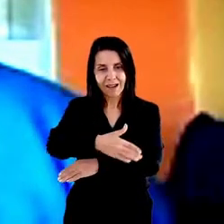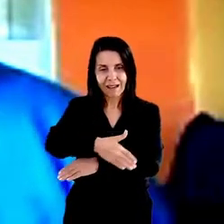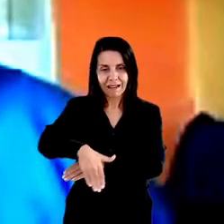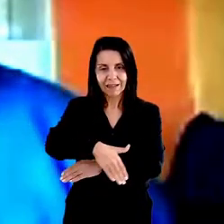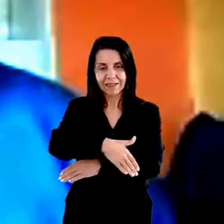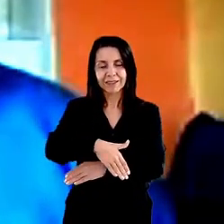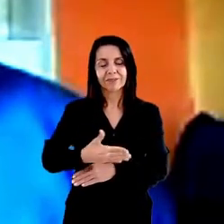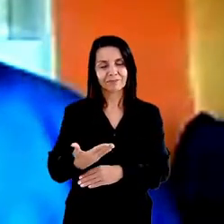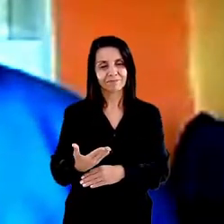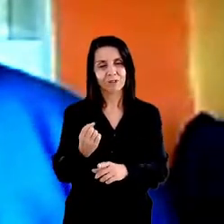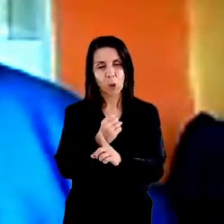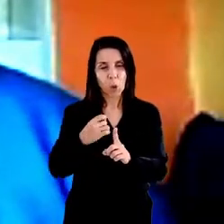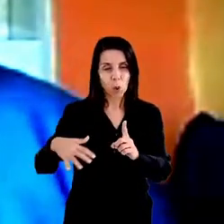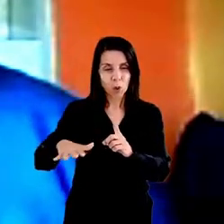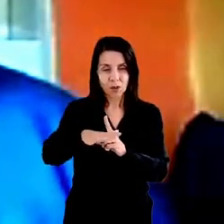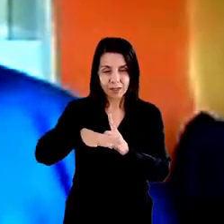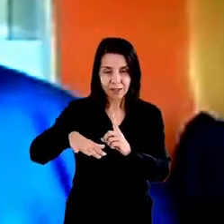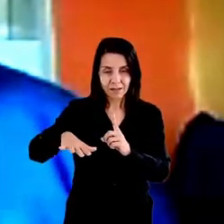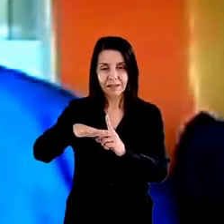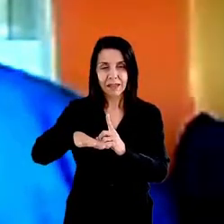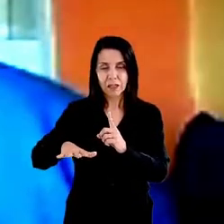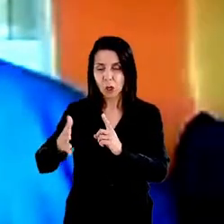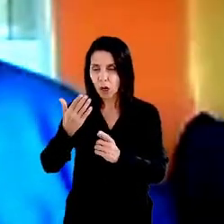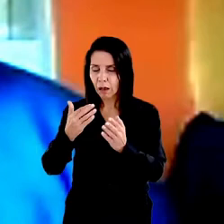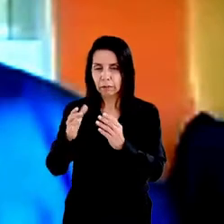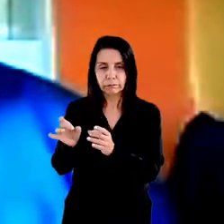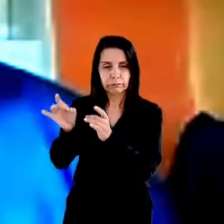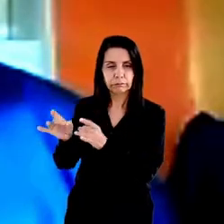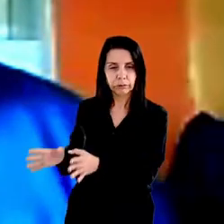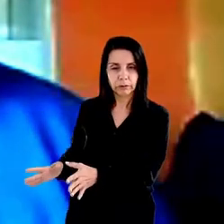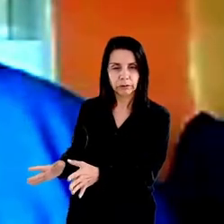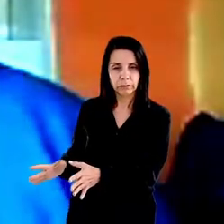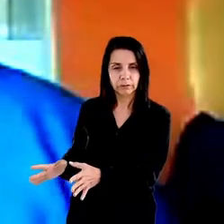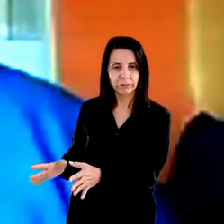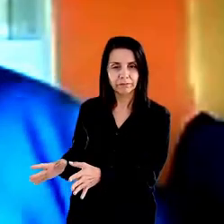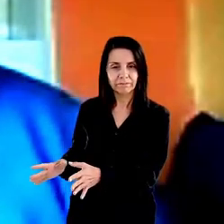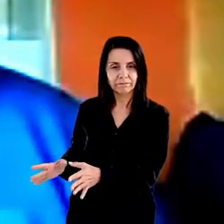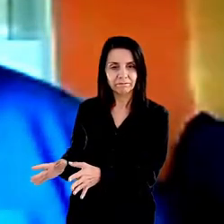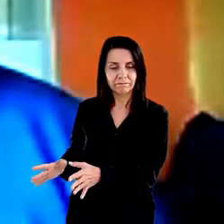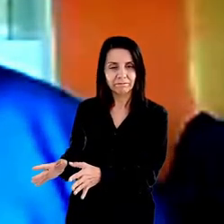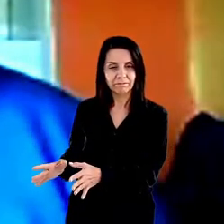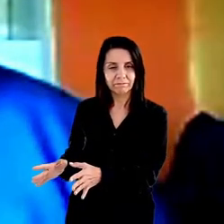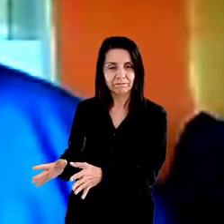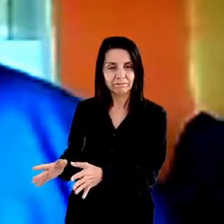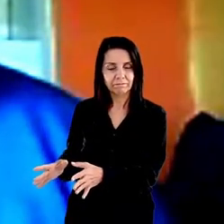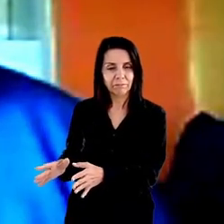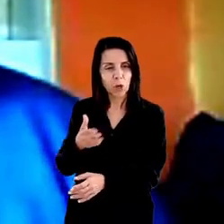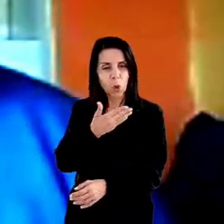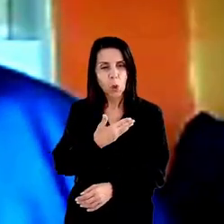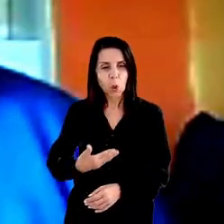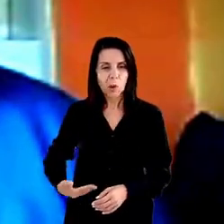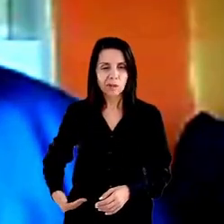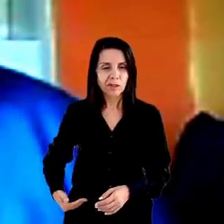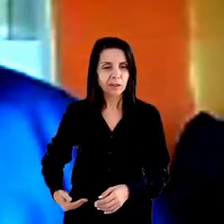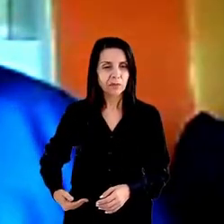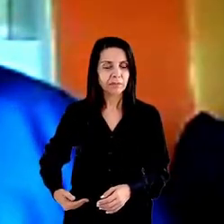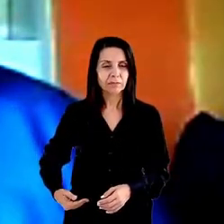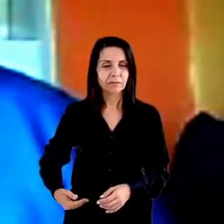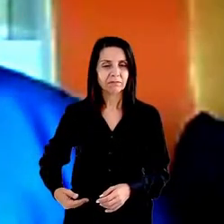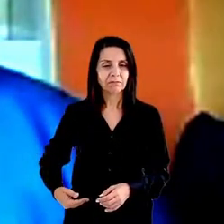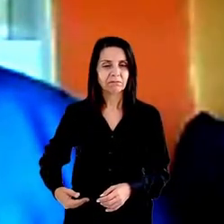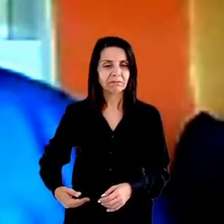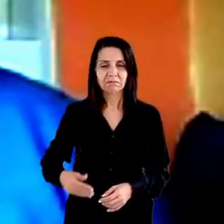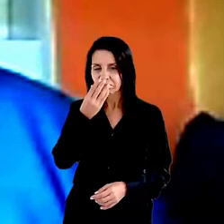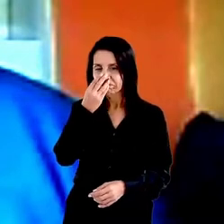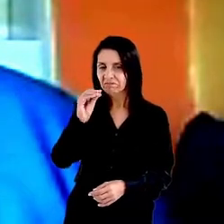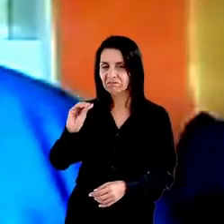que todos os dias joga toneladas de alimentos fora e de governos que não priorizam a vida, ao contrário, impõe medidas que